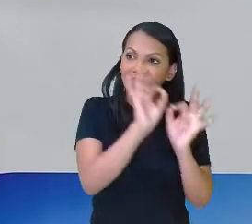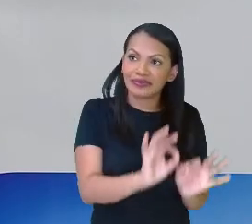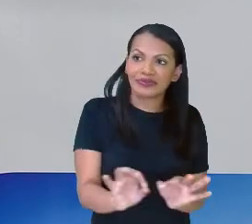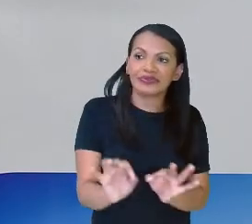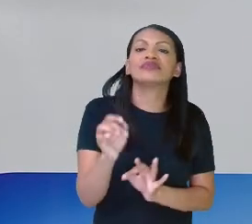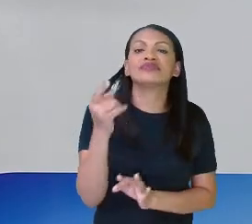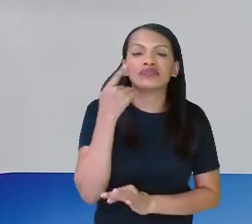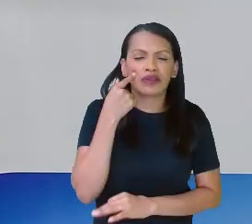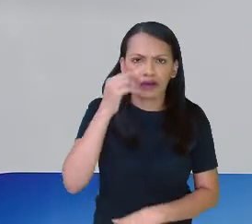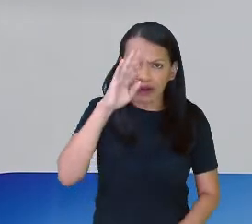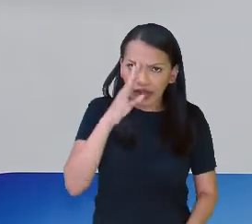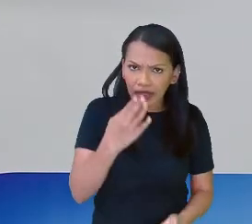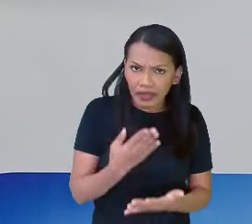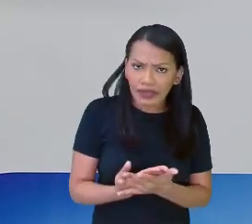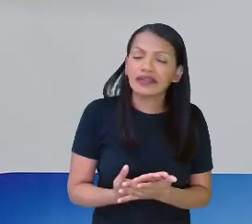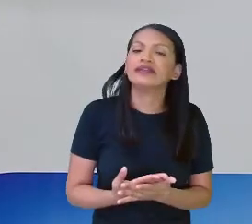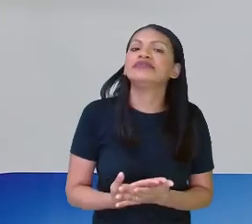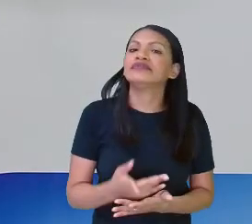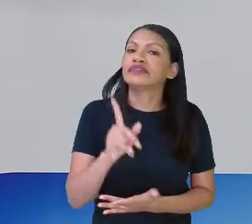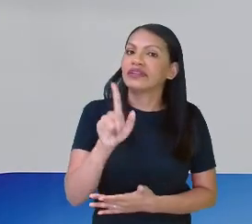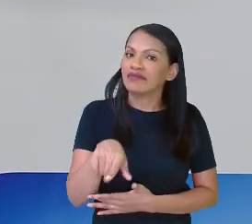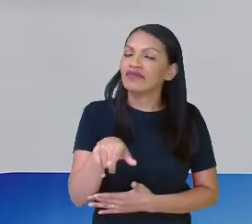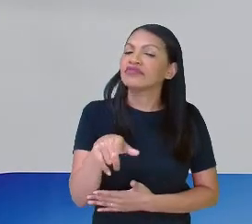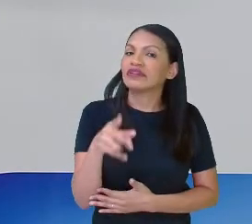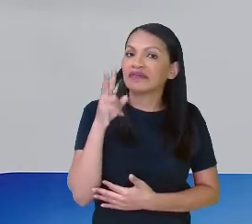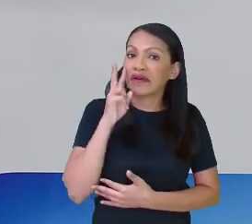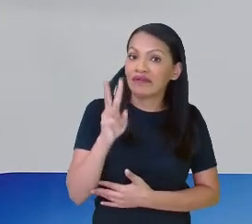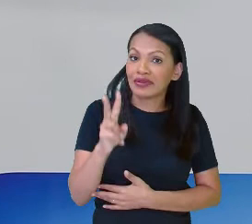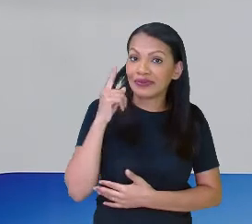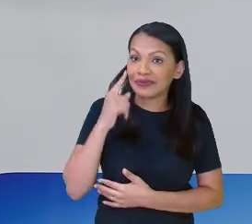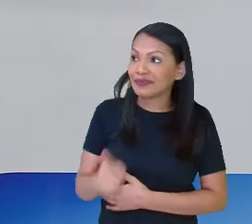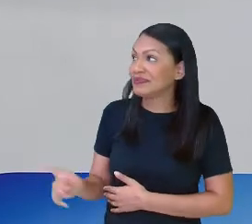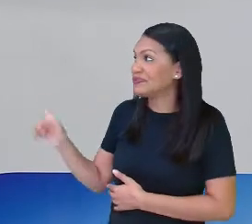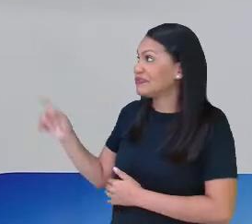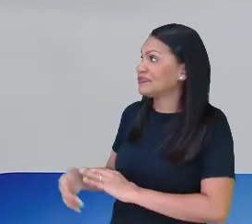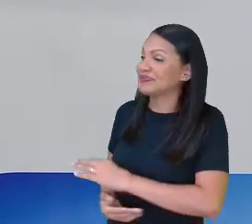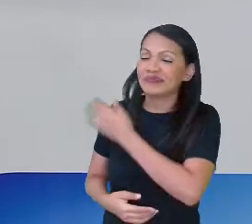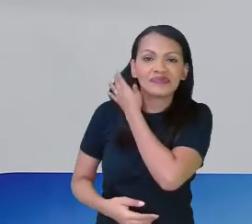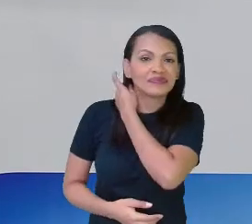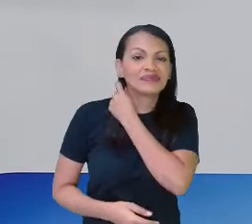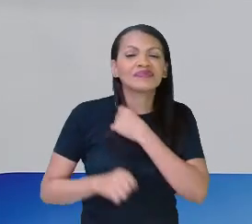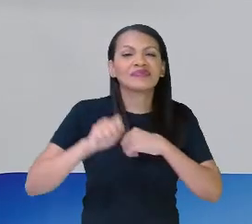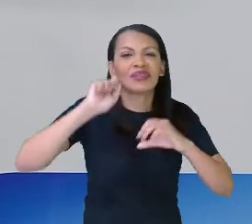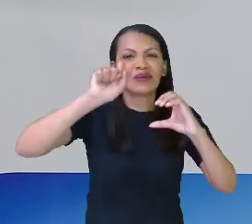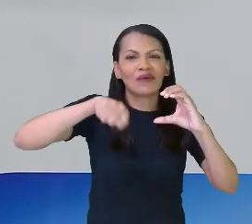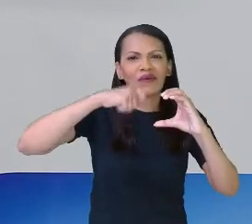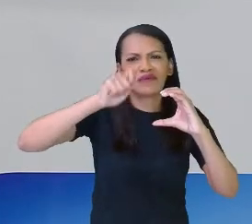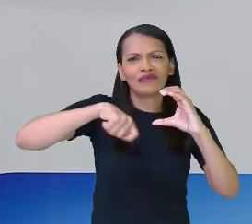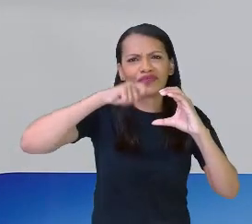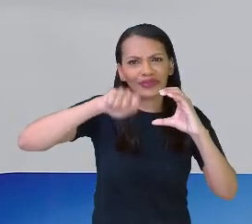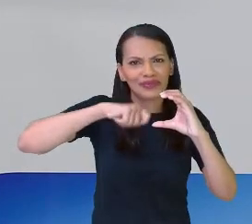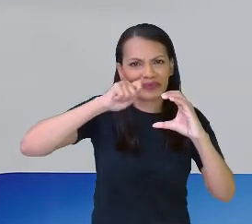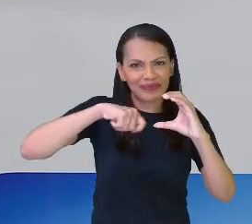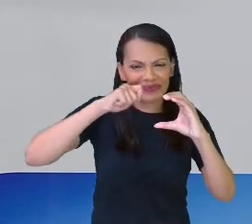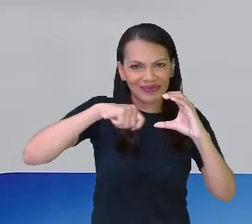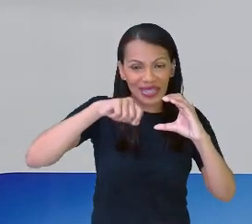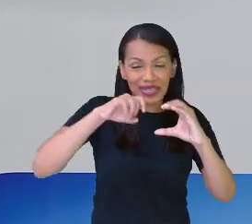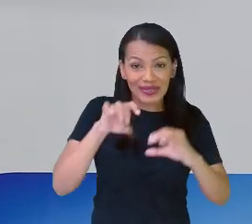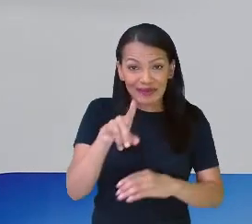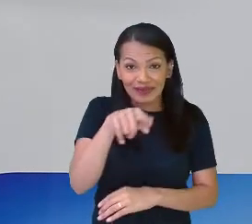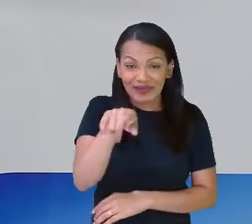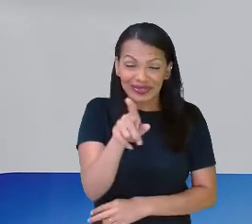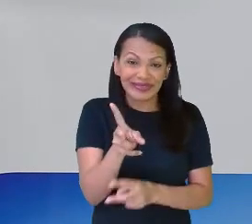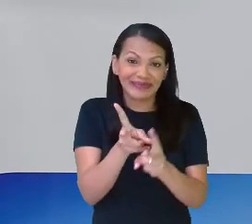essa cena que eu acredito que vai ser comum para vocês. Vamos ver um vídeo pequenininho, um pequeno vídeo, só para